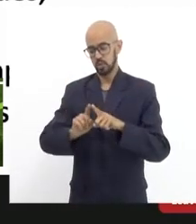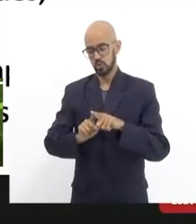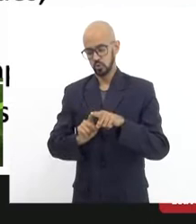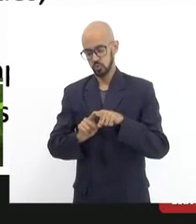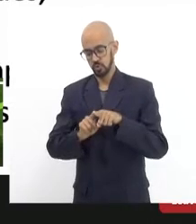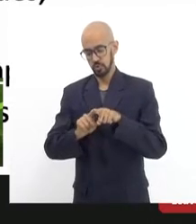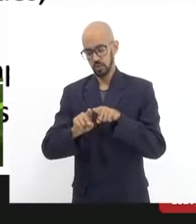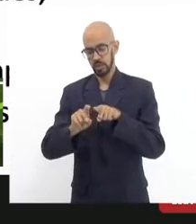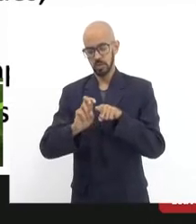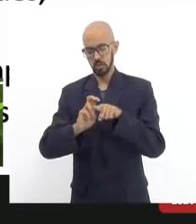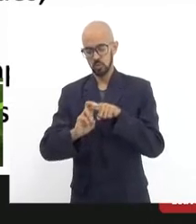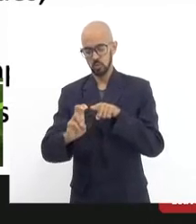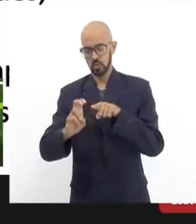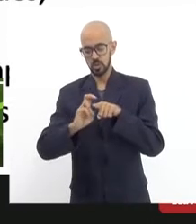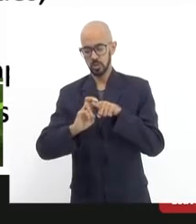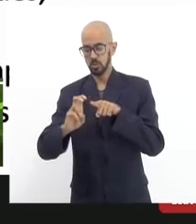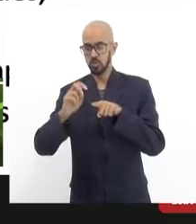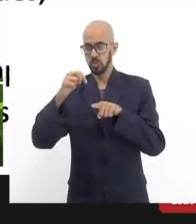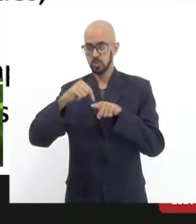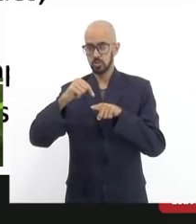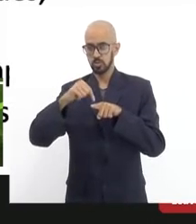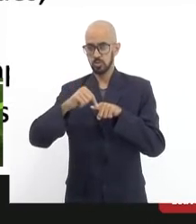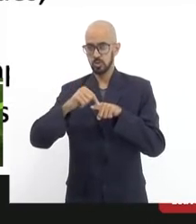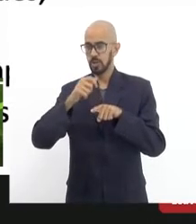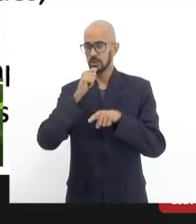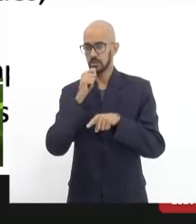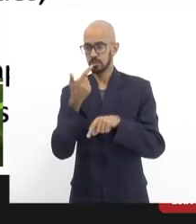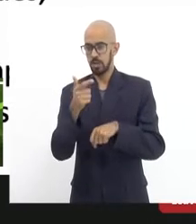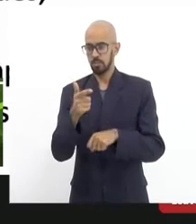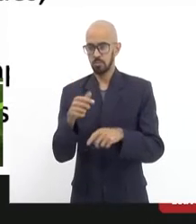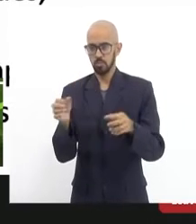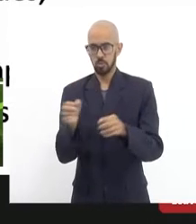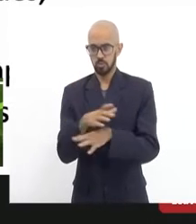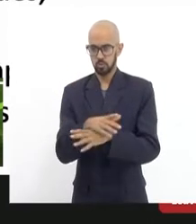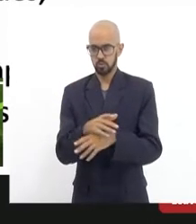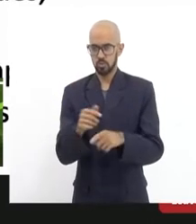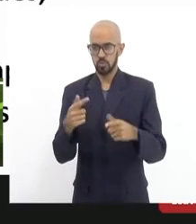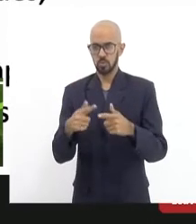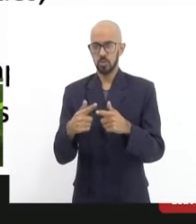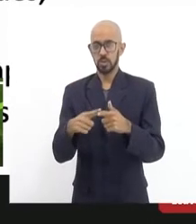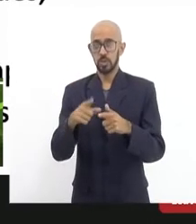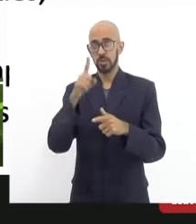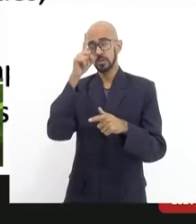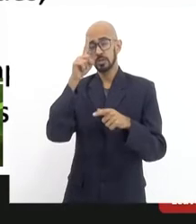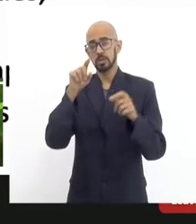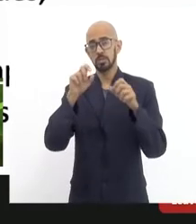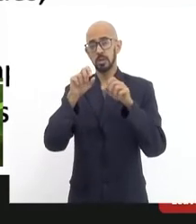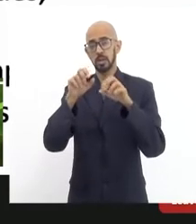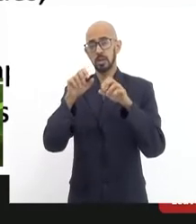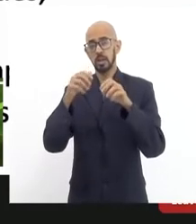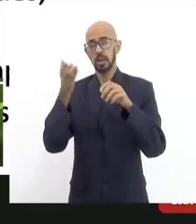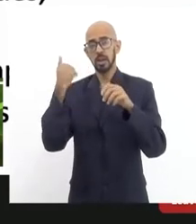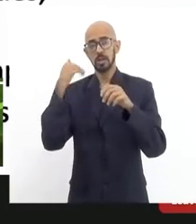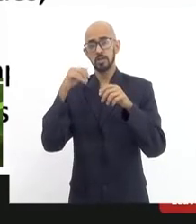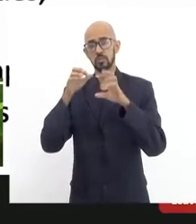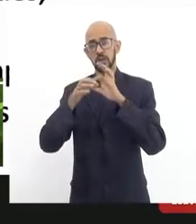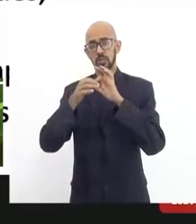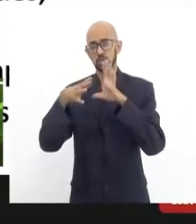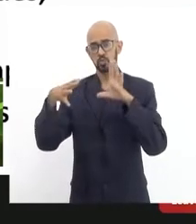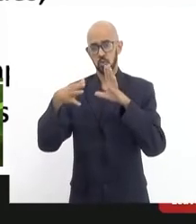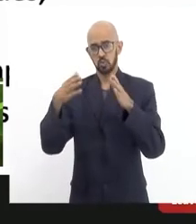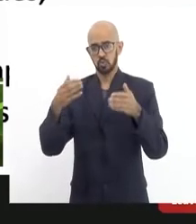refeito e foi preso nos arcos, porque muitas vezes o gradil ficava solto nos arcos.